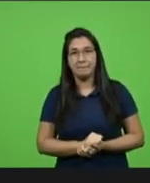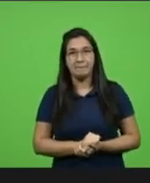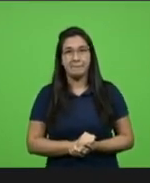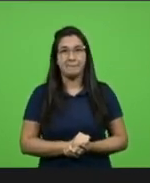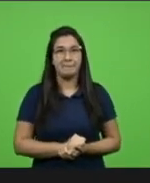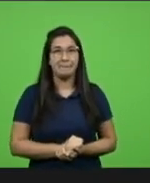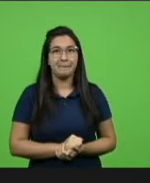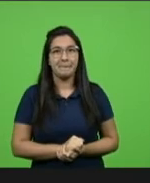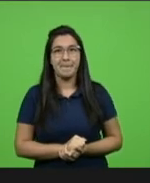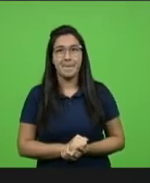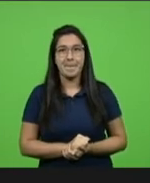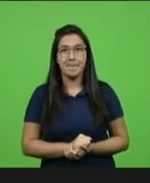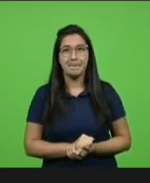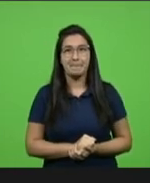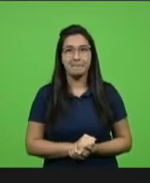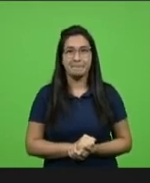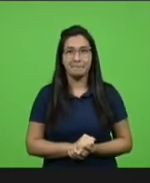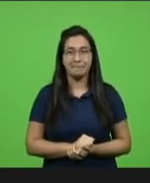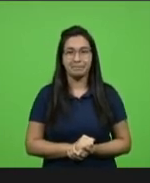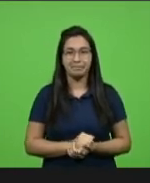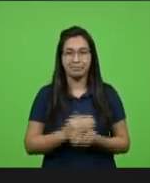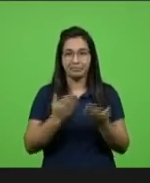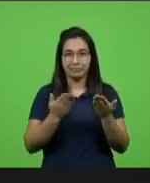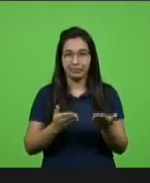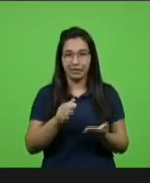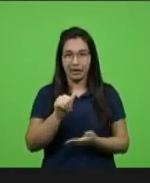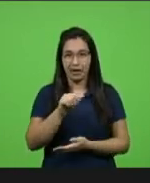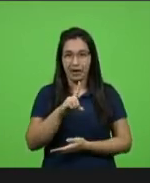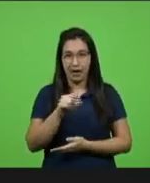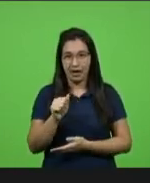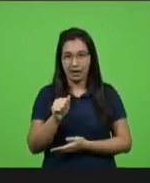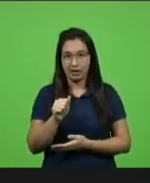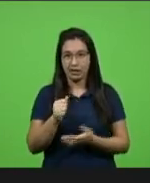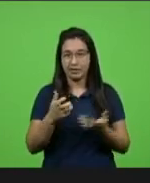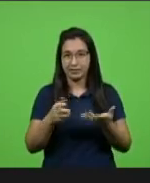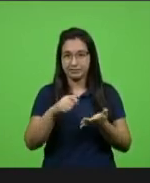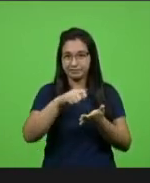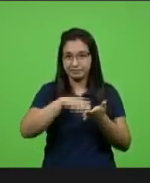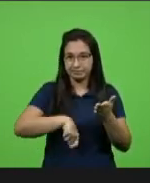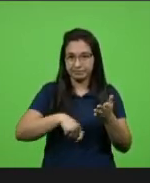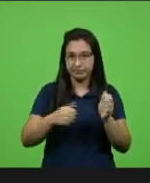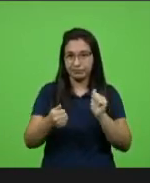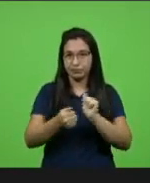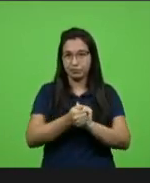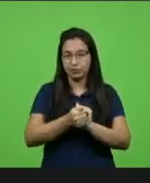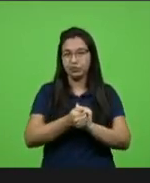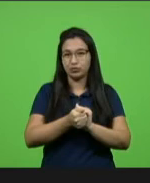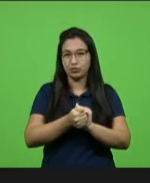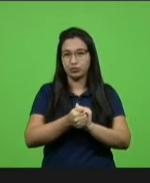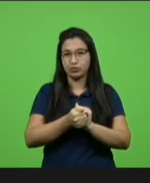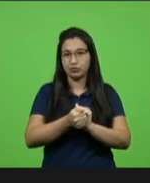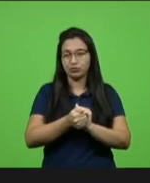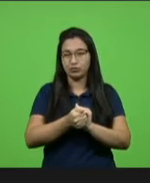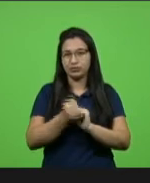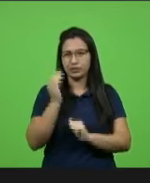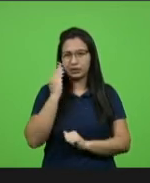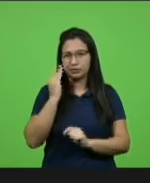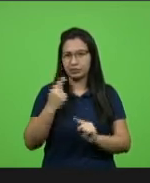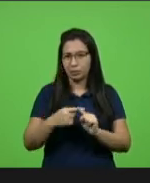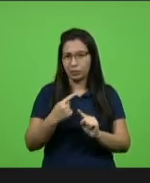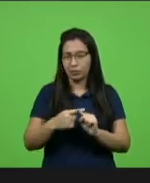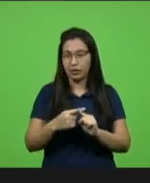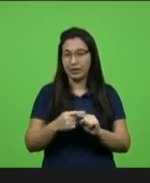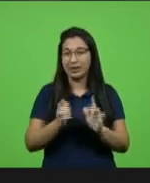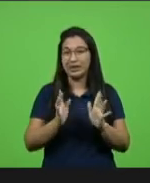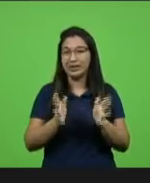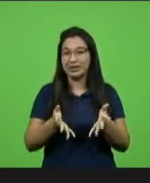uma parte eu posso escrever isso aí contigo claro que pode deve estar a tua disposição porque tem já